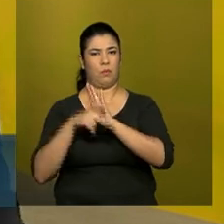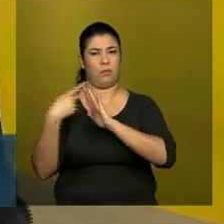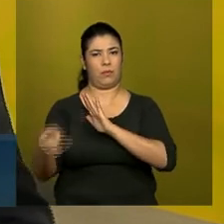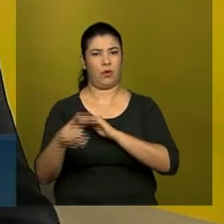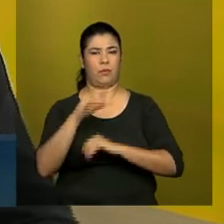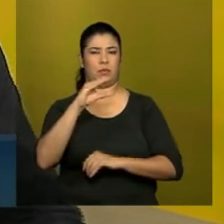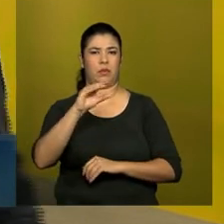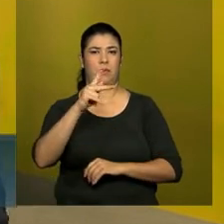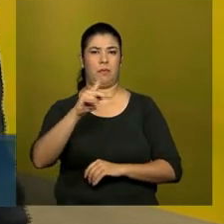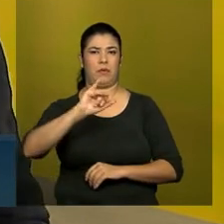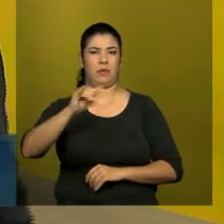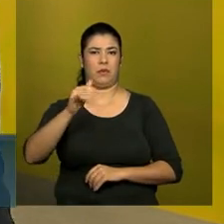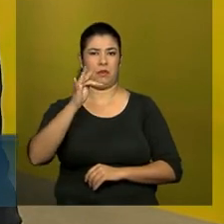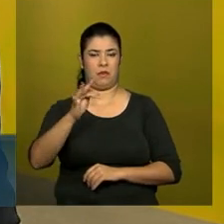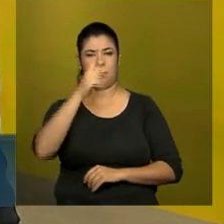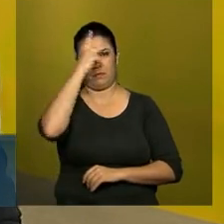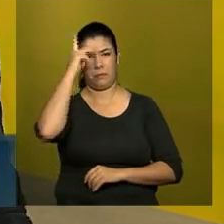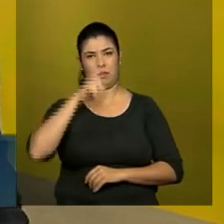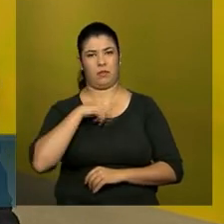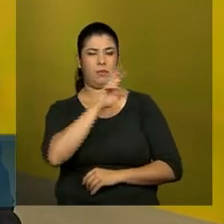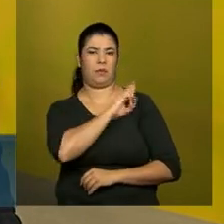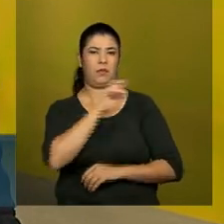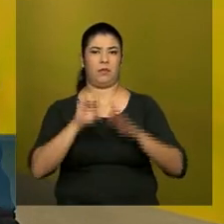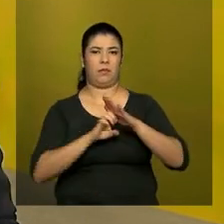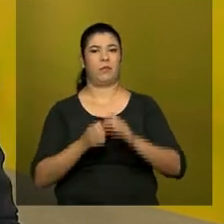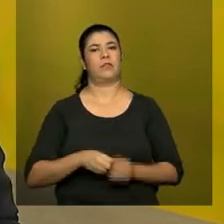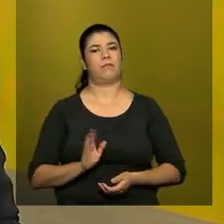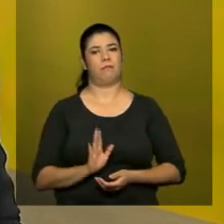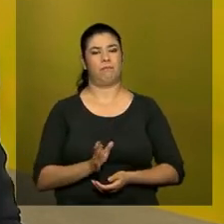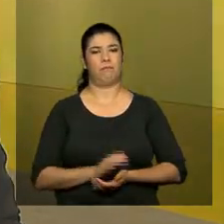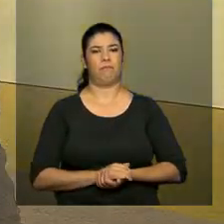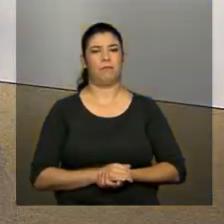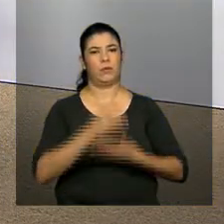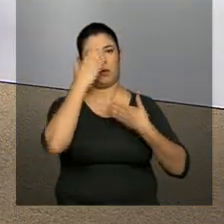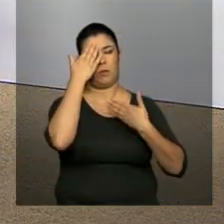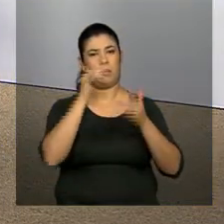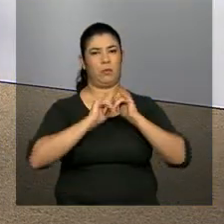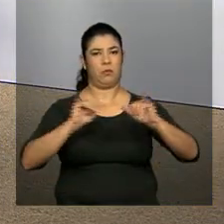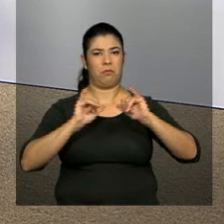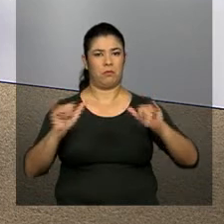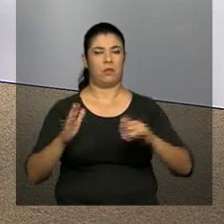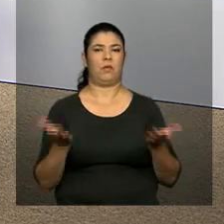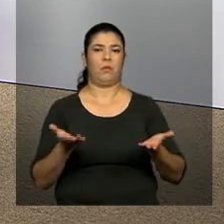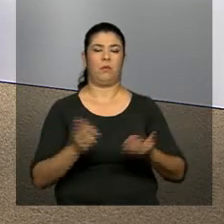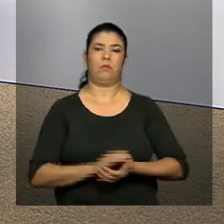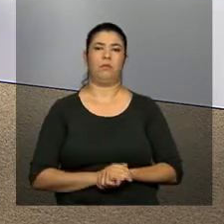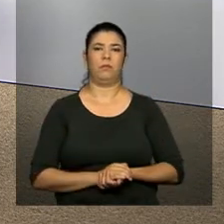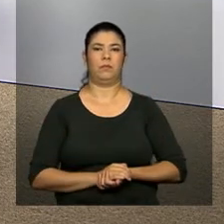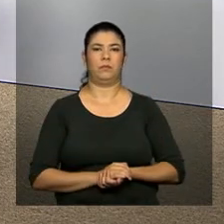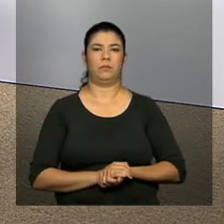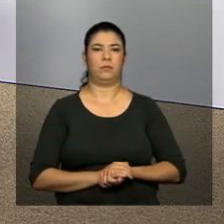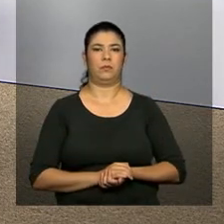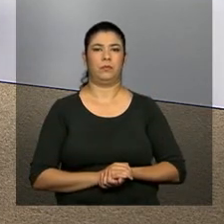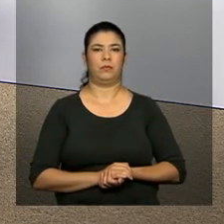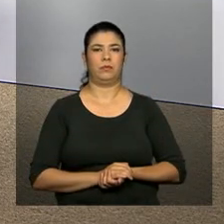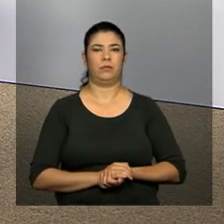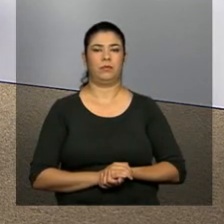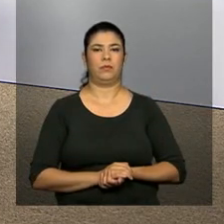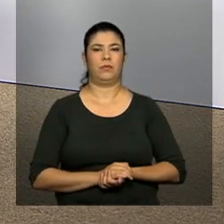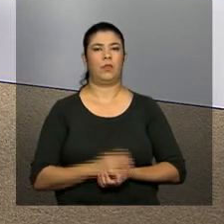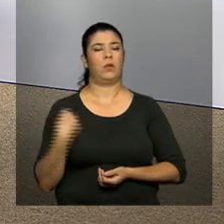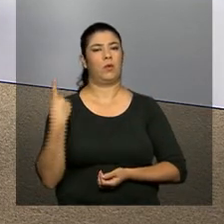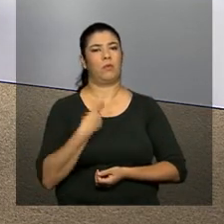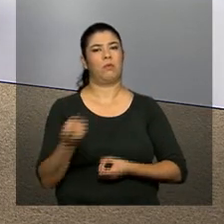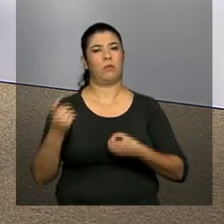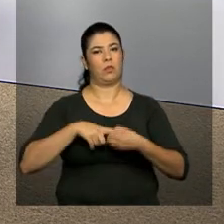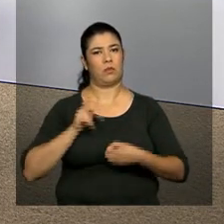CPFs dos responsáveis pela empresa. Ana Gabriela. Obrigada pelas informações ao vivo, Luana. E nós